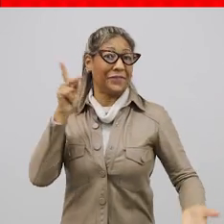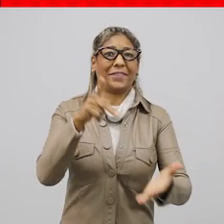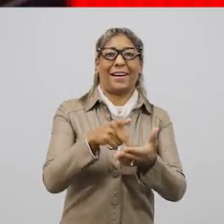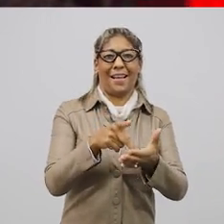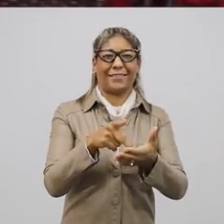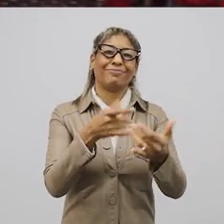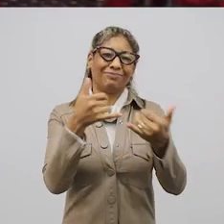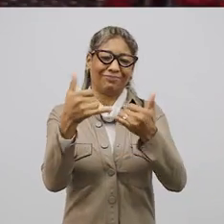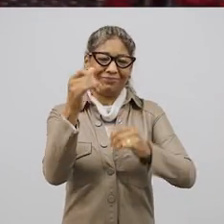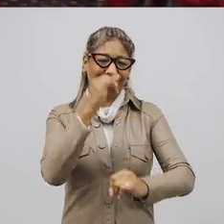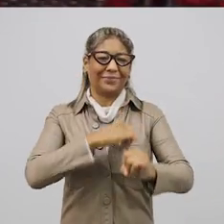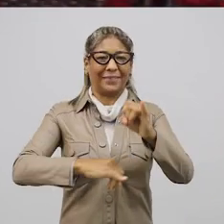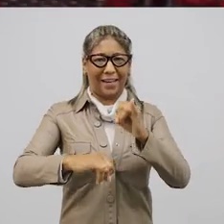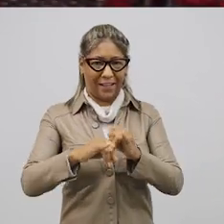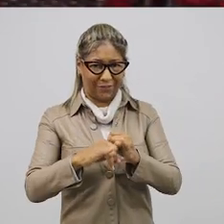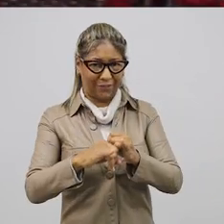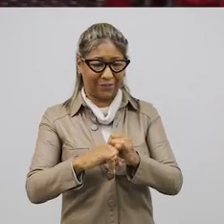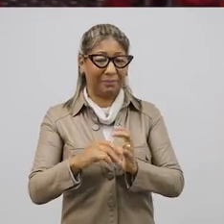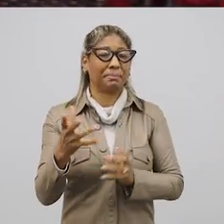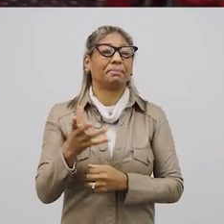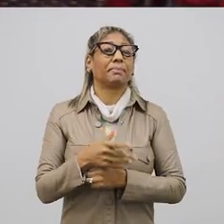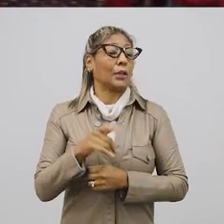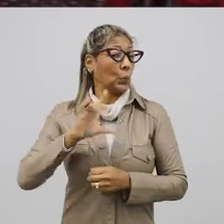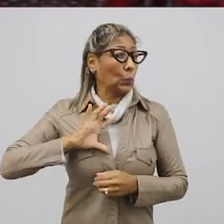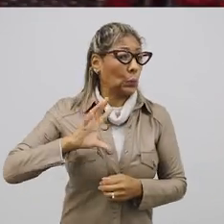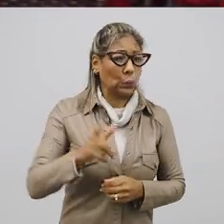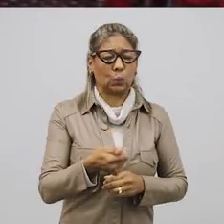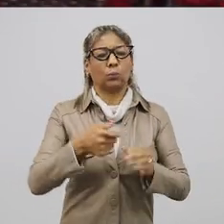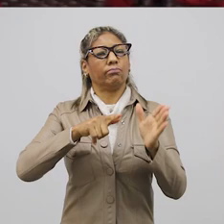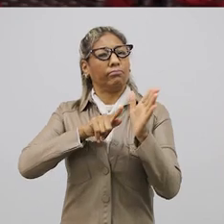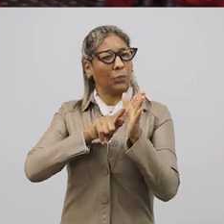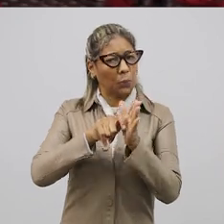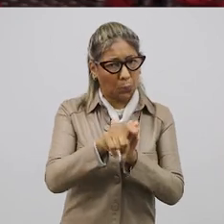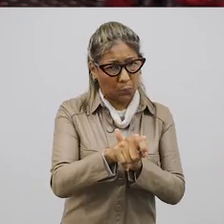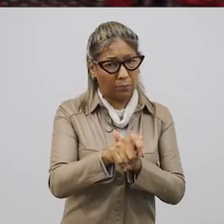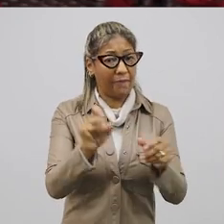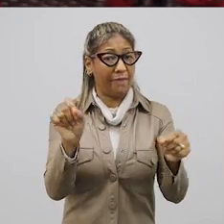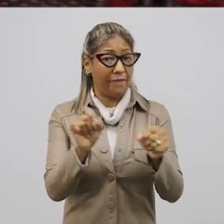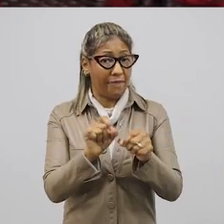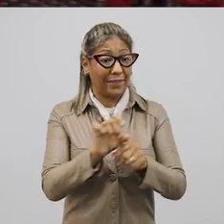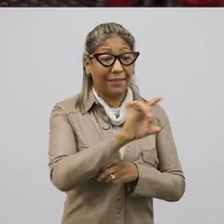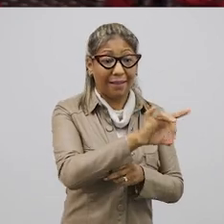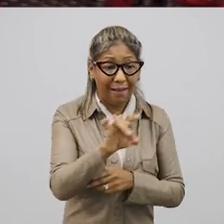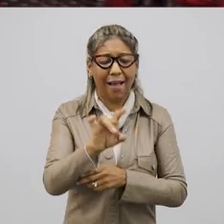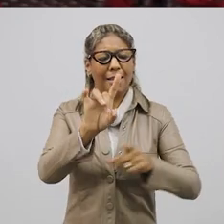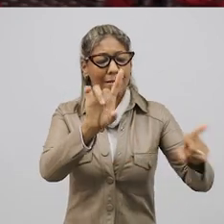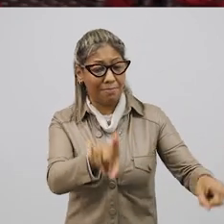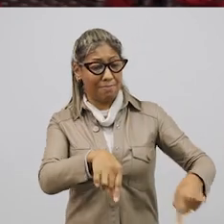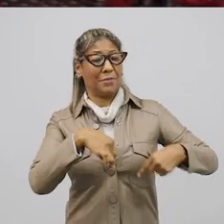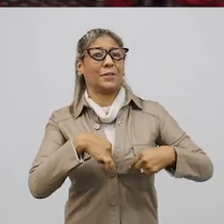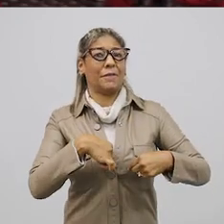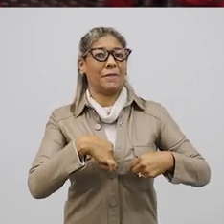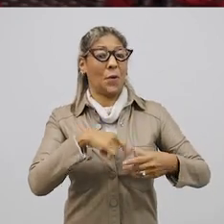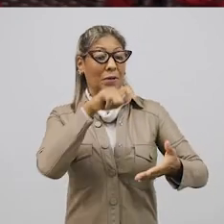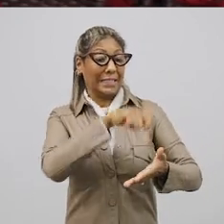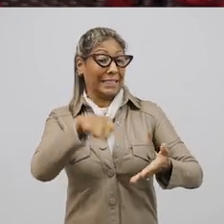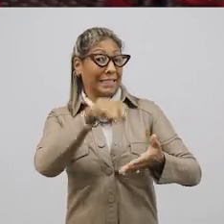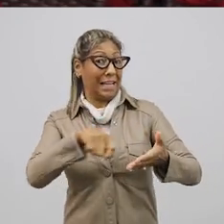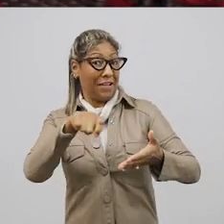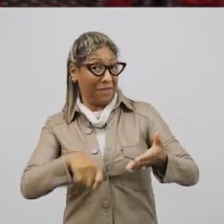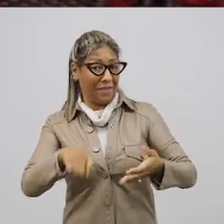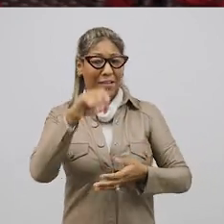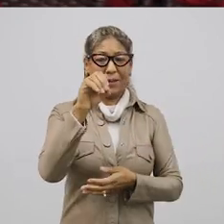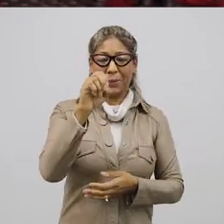em virtual. Rapaz, eu já escrevi sobre tudo no mundo em forma de poesia. E ontem, o Caba me desafiou a escrever um